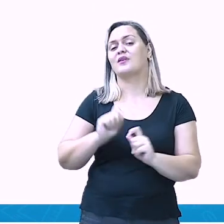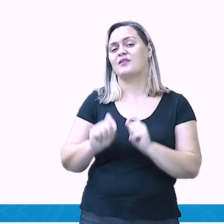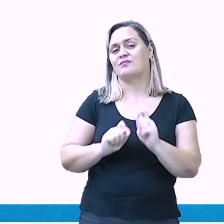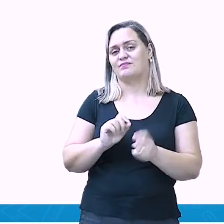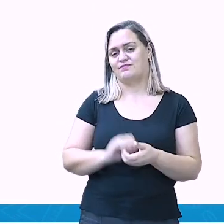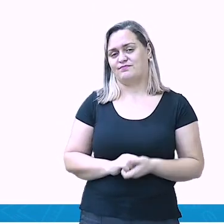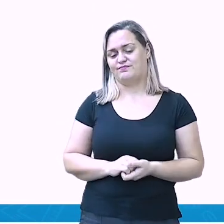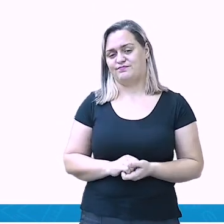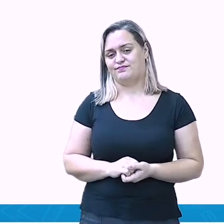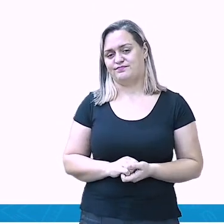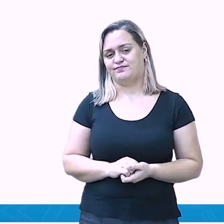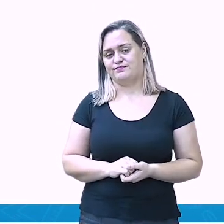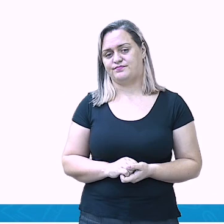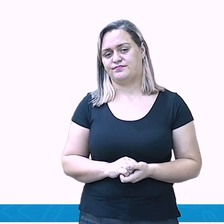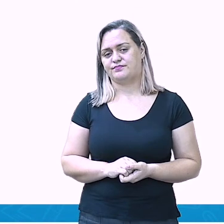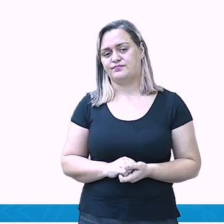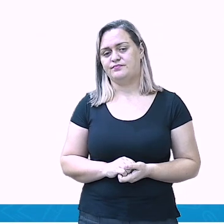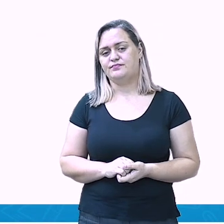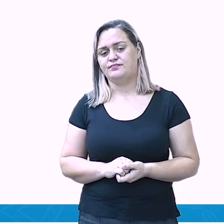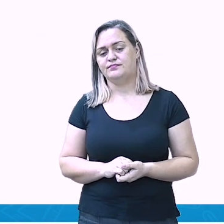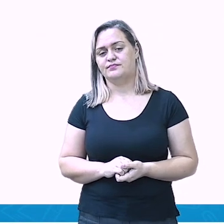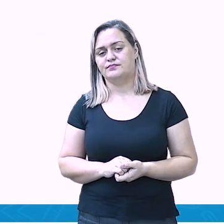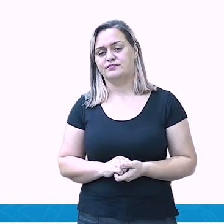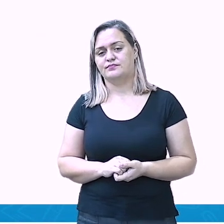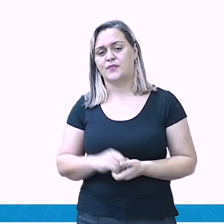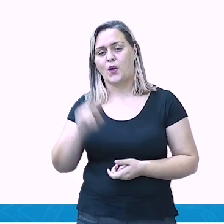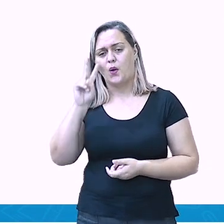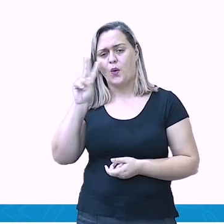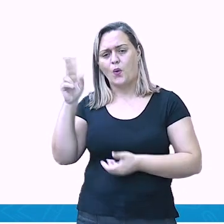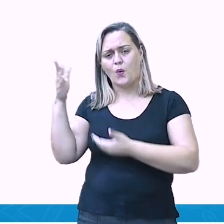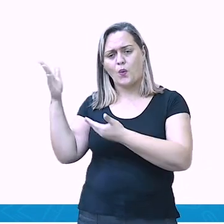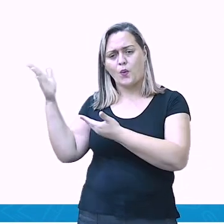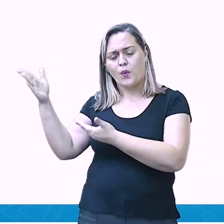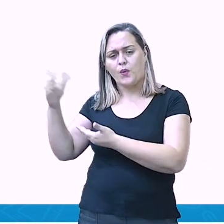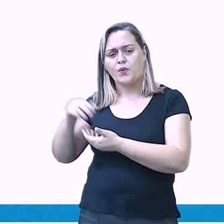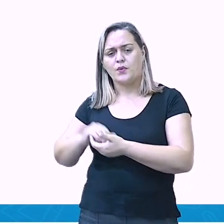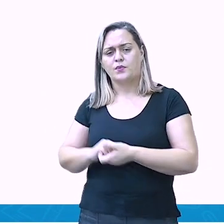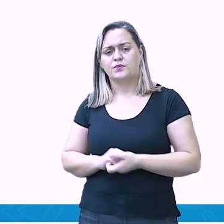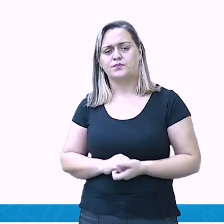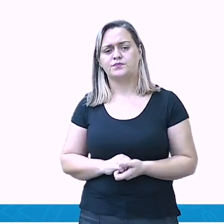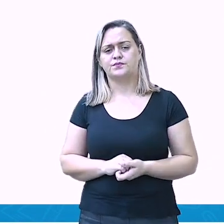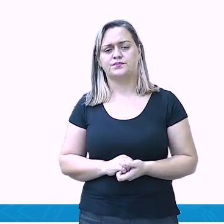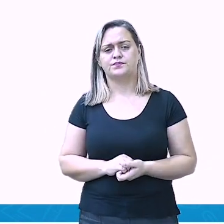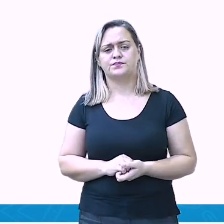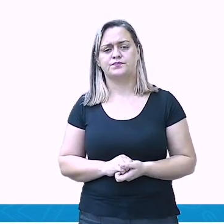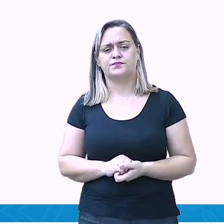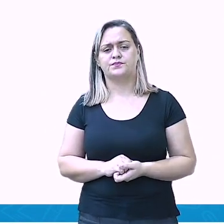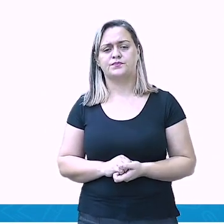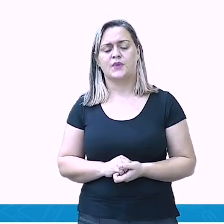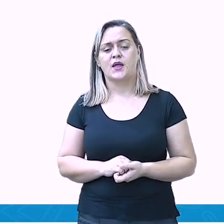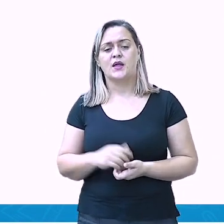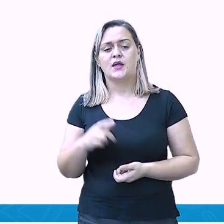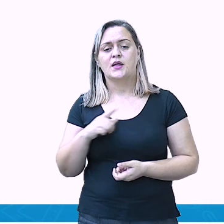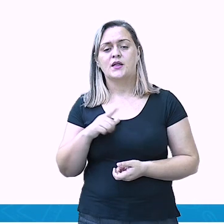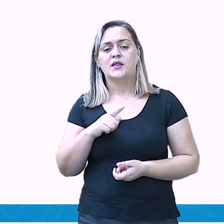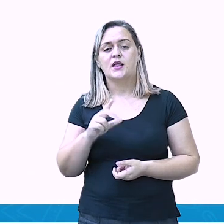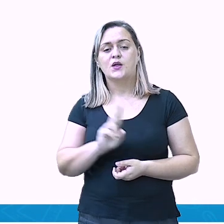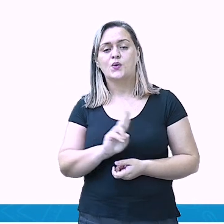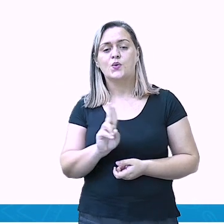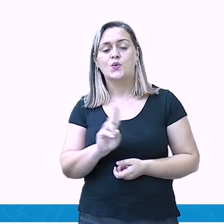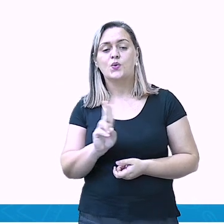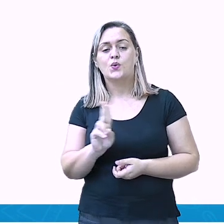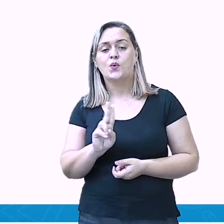imagem. Nela, nós vamos encontrar a resposta. É Arionauro Cartoons, êxodo